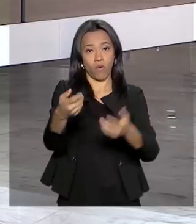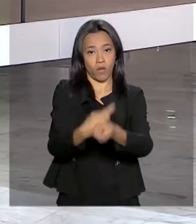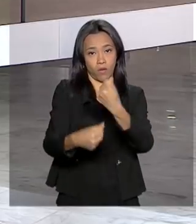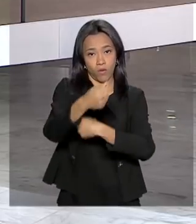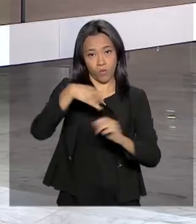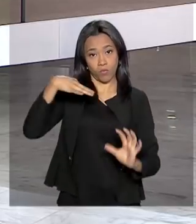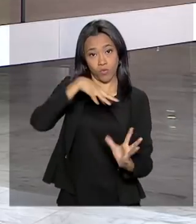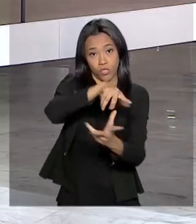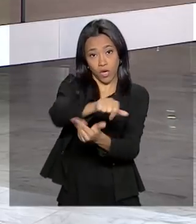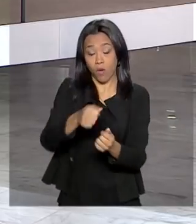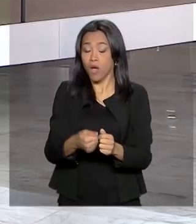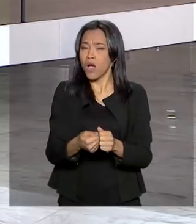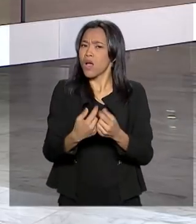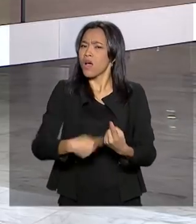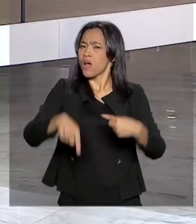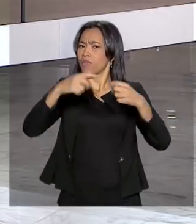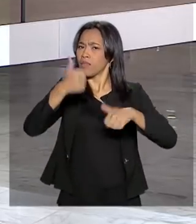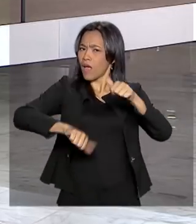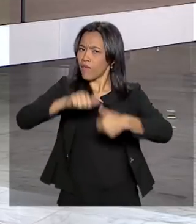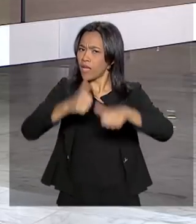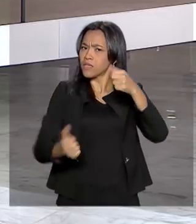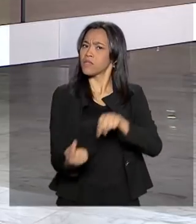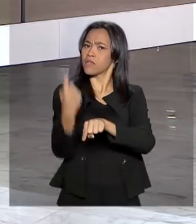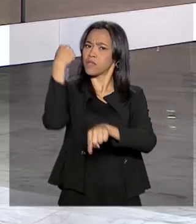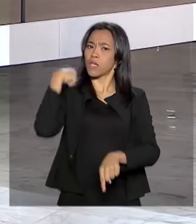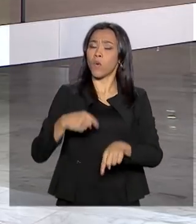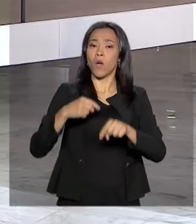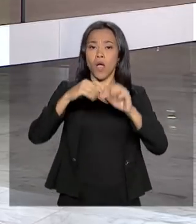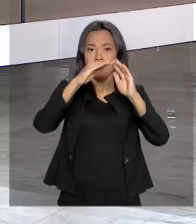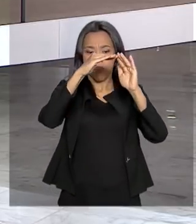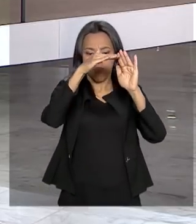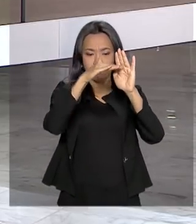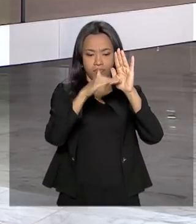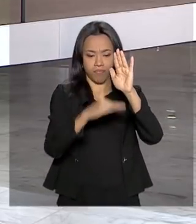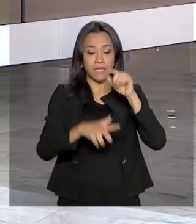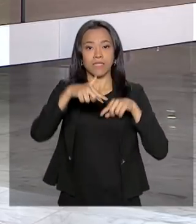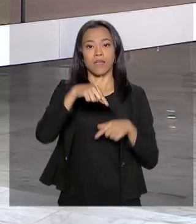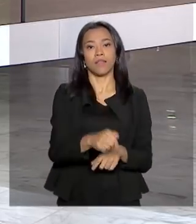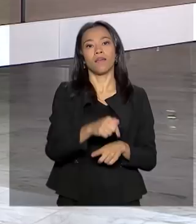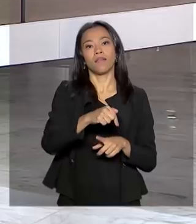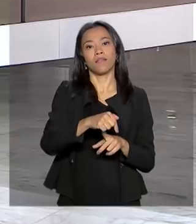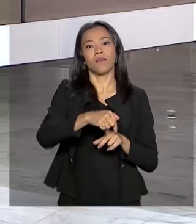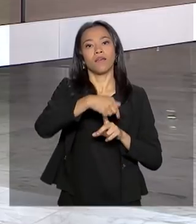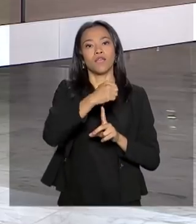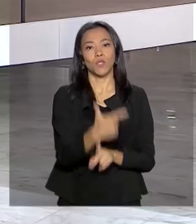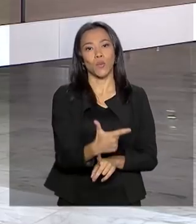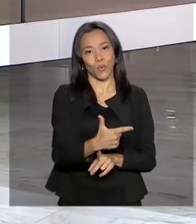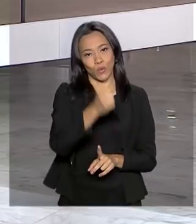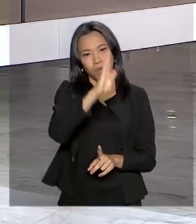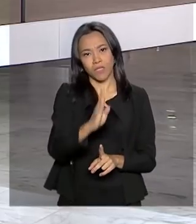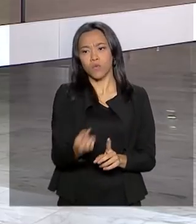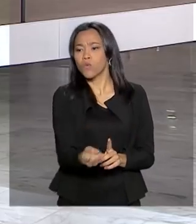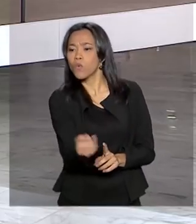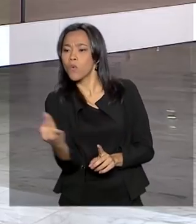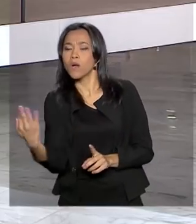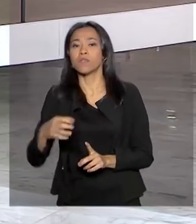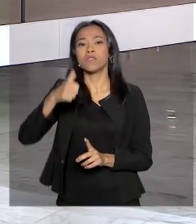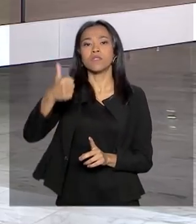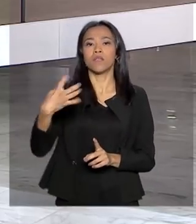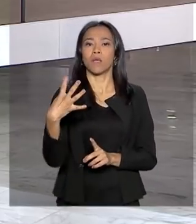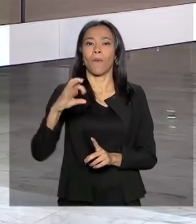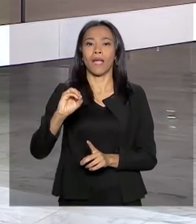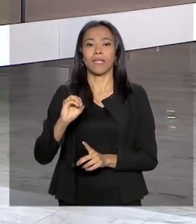geral, no ano passado, o Brasil ficou na posição 72 dos 140 países analisados. E no